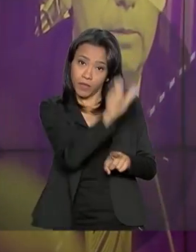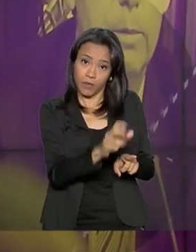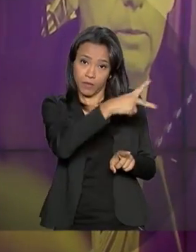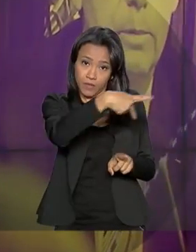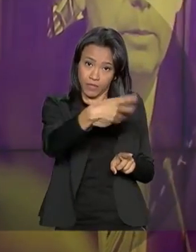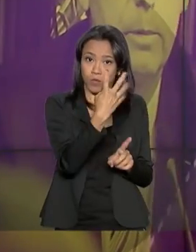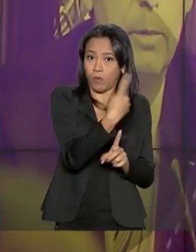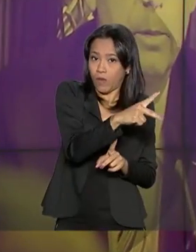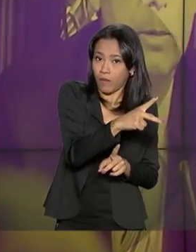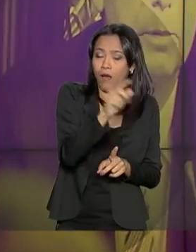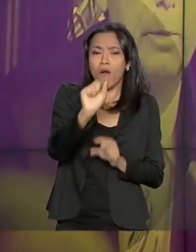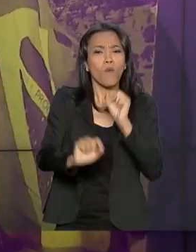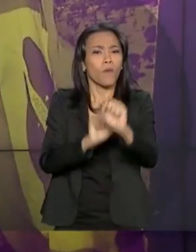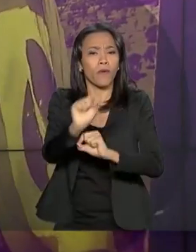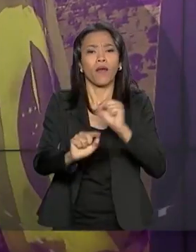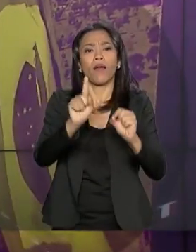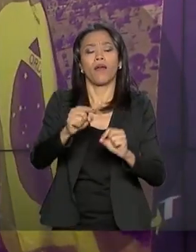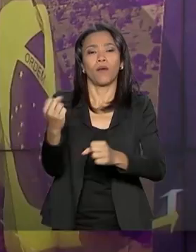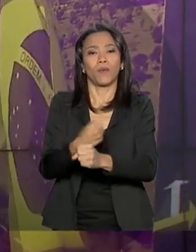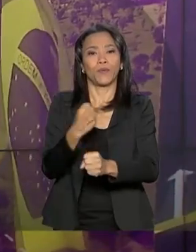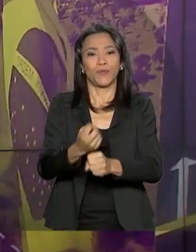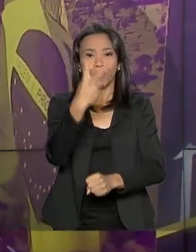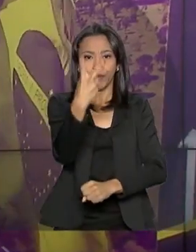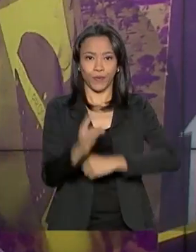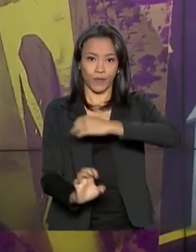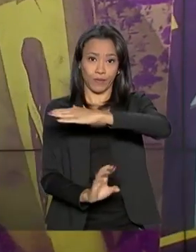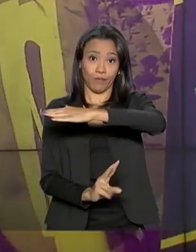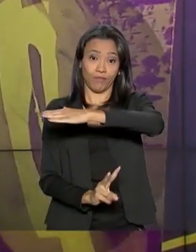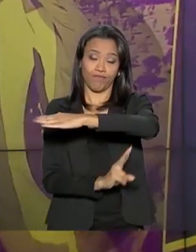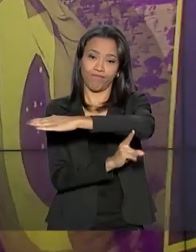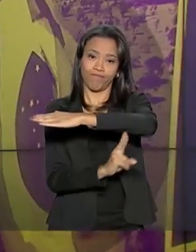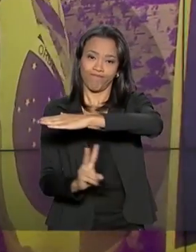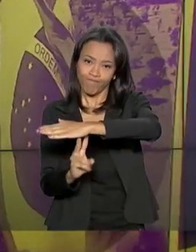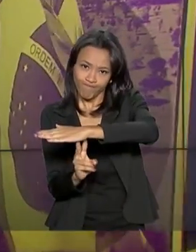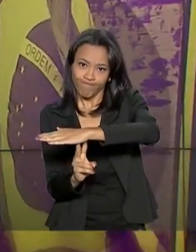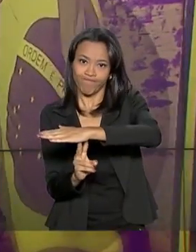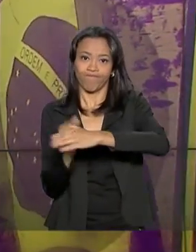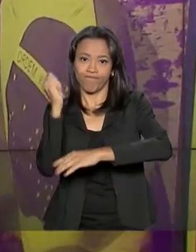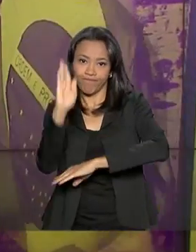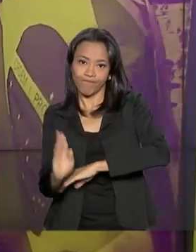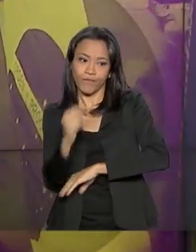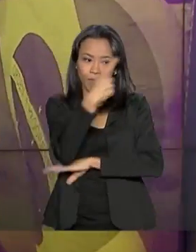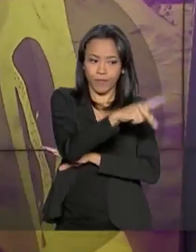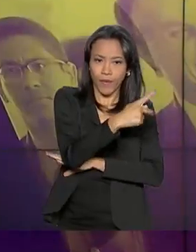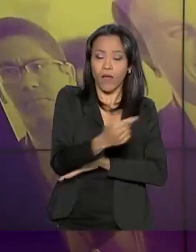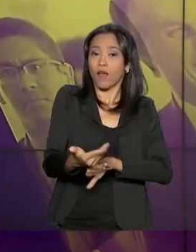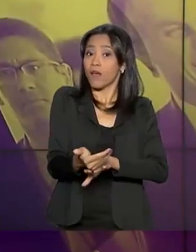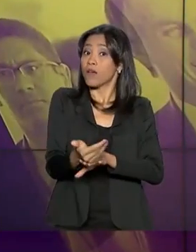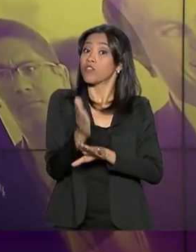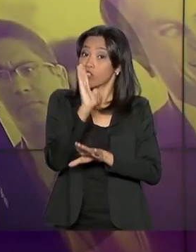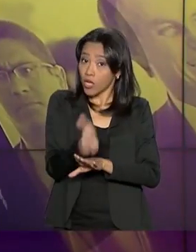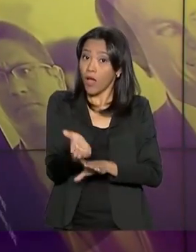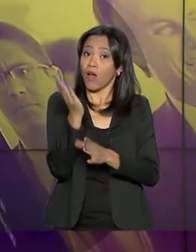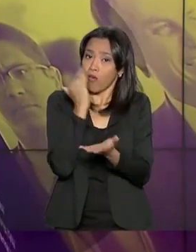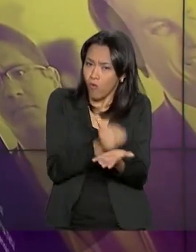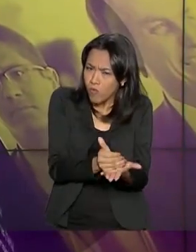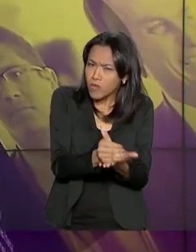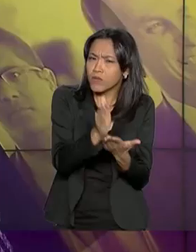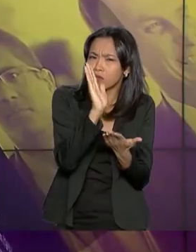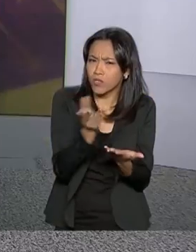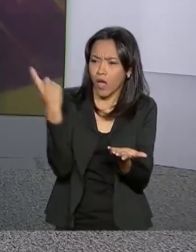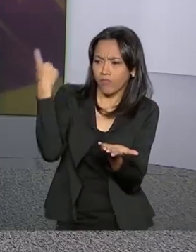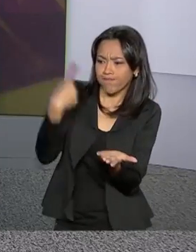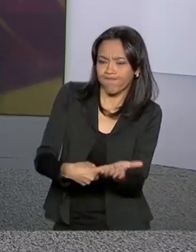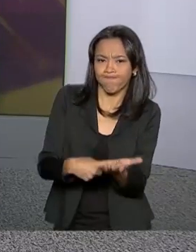aqui em Brasília, é a construção de duas pontes entre o Brasil e o Paraguai. Um acordo inicial já foi fechado pelas